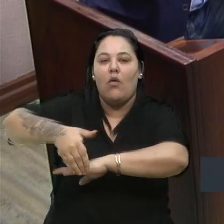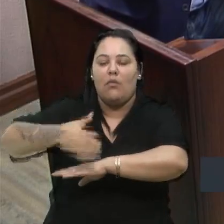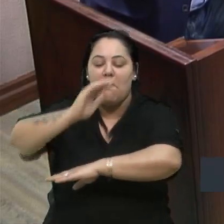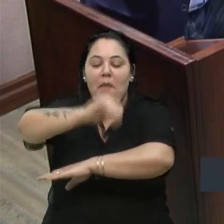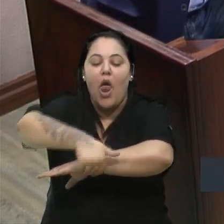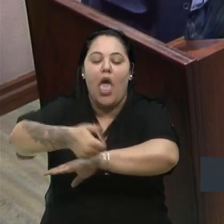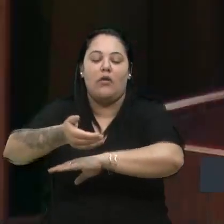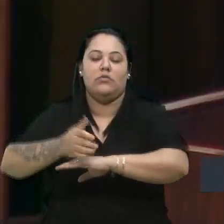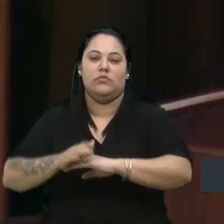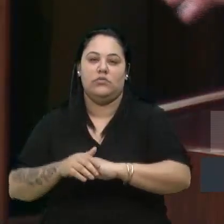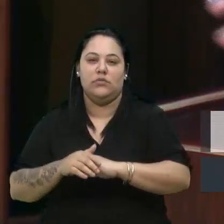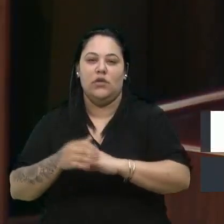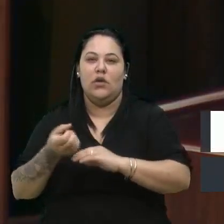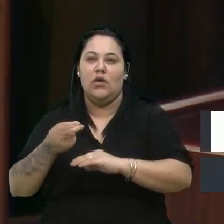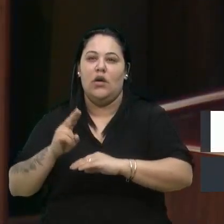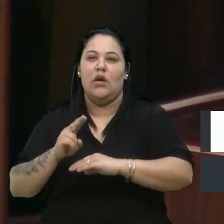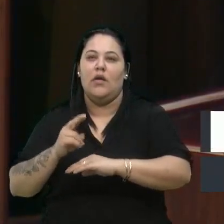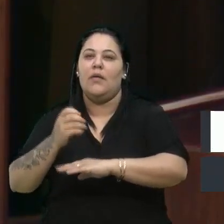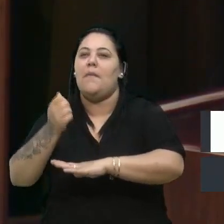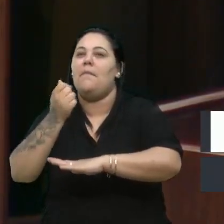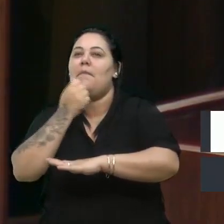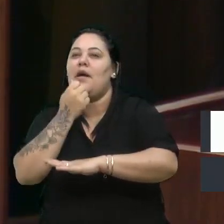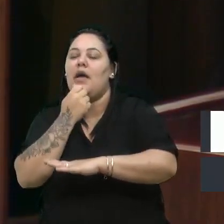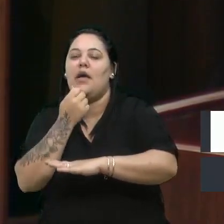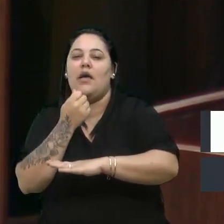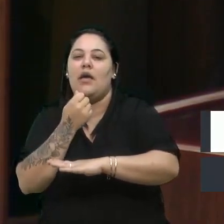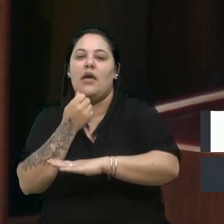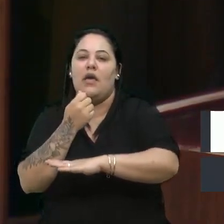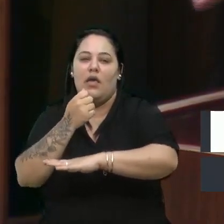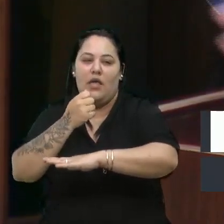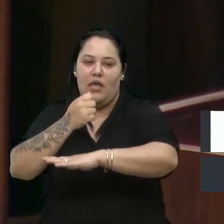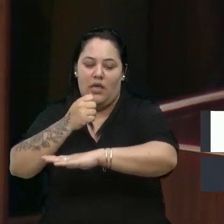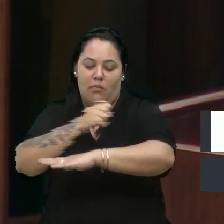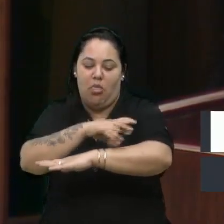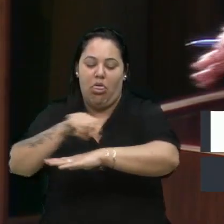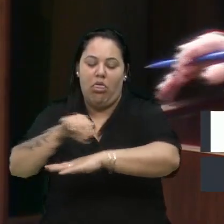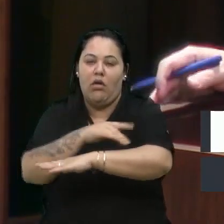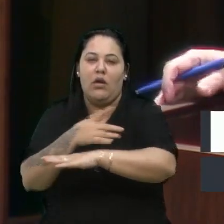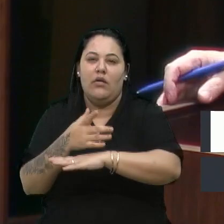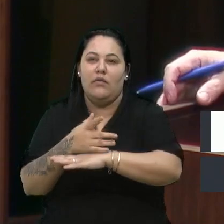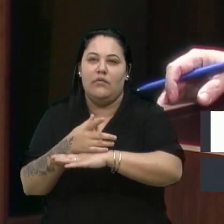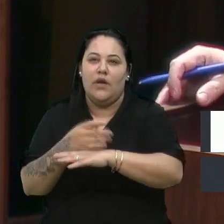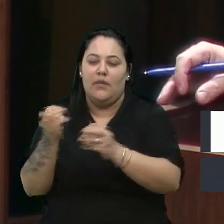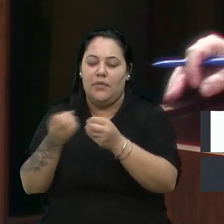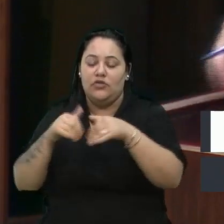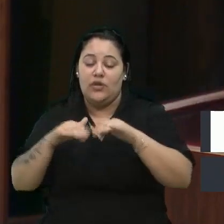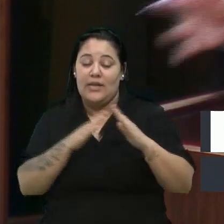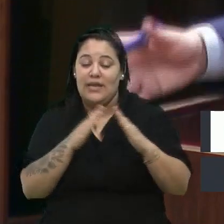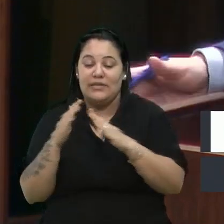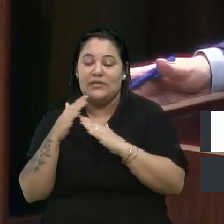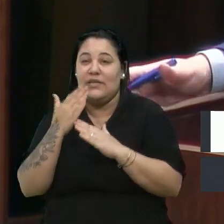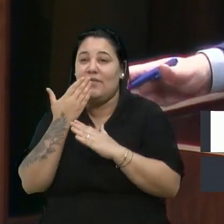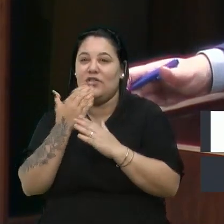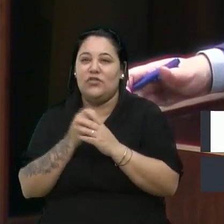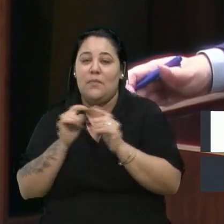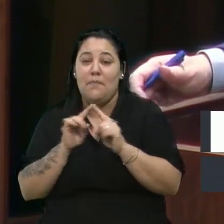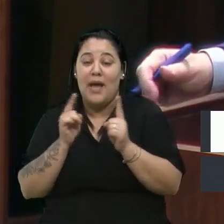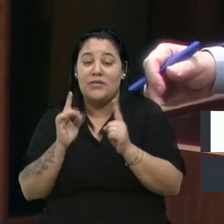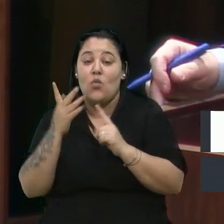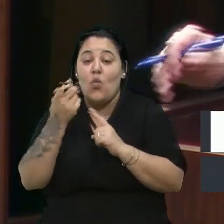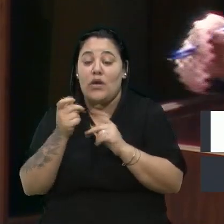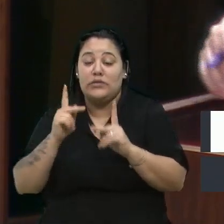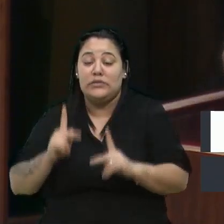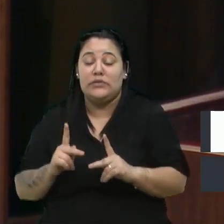O buraco na rua vai ali atingir aquelas residências que estão ali na frente. Mas, quantas pessoas trafegam na rua?